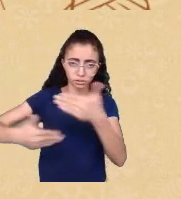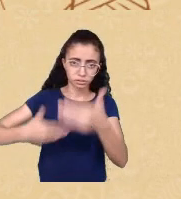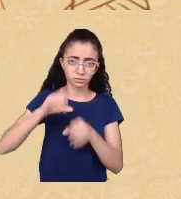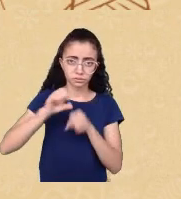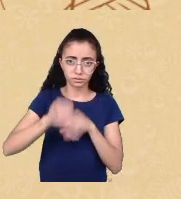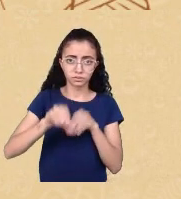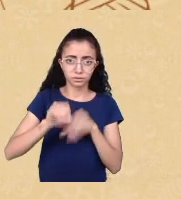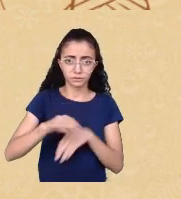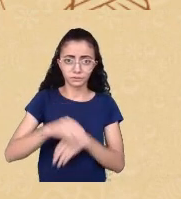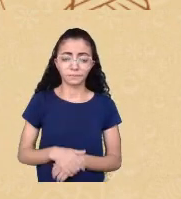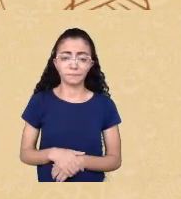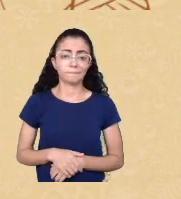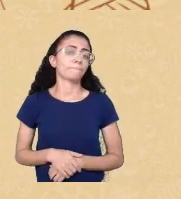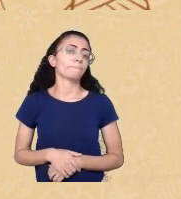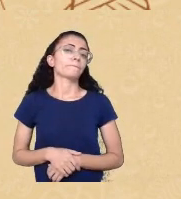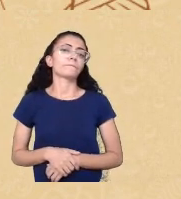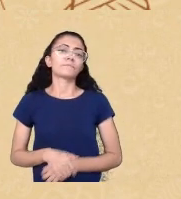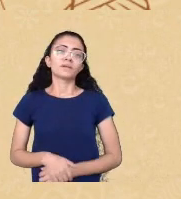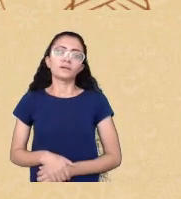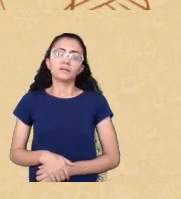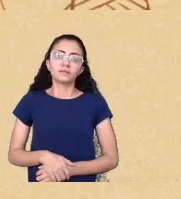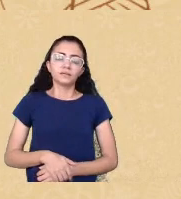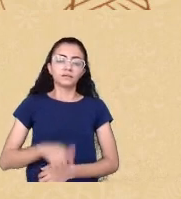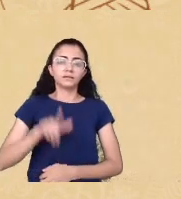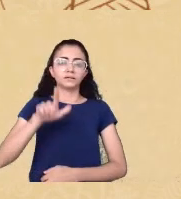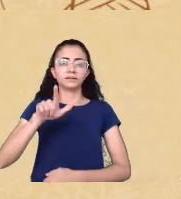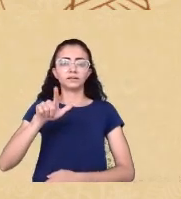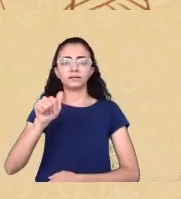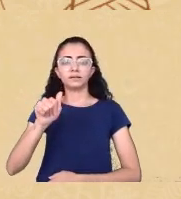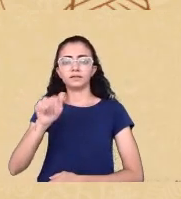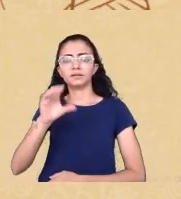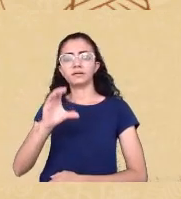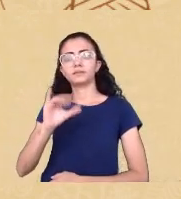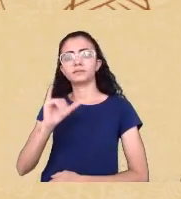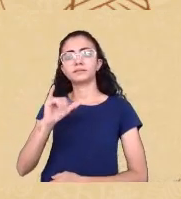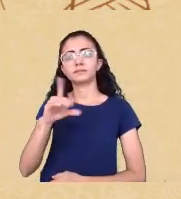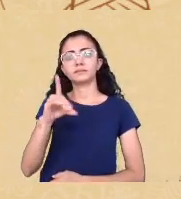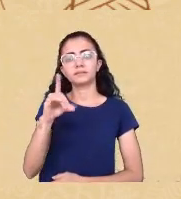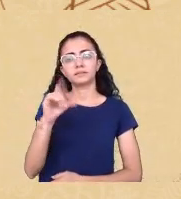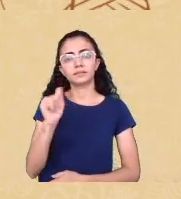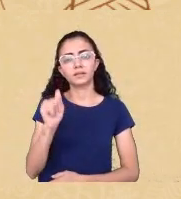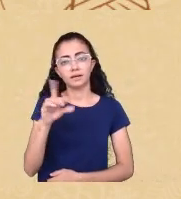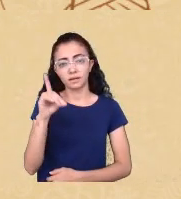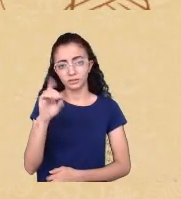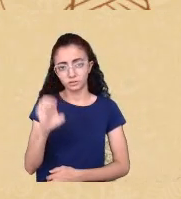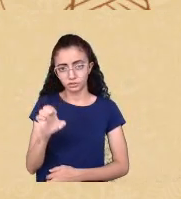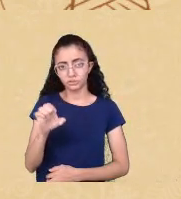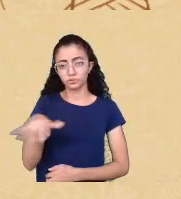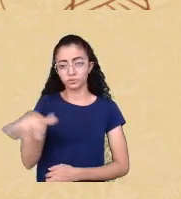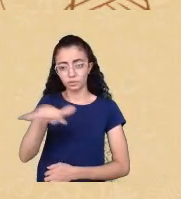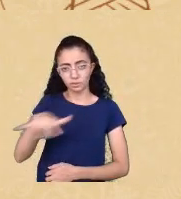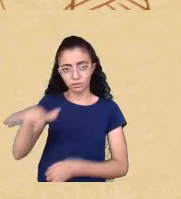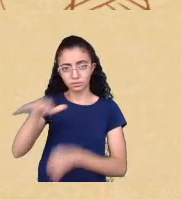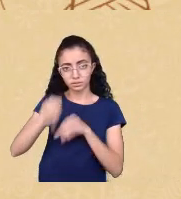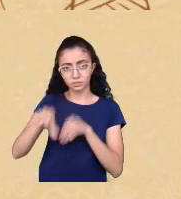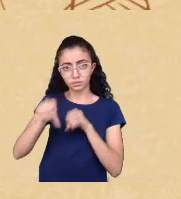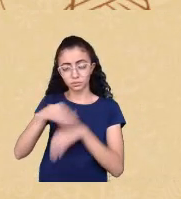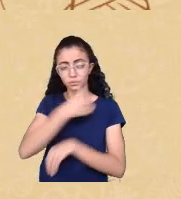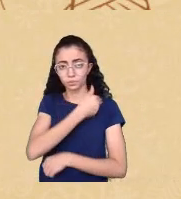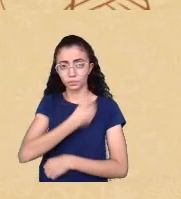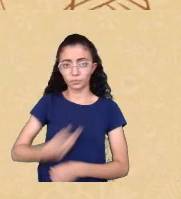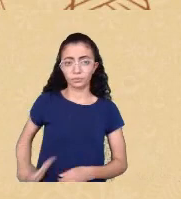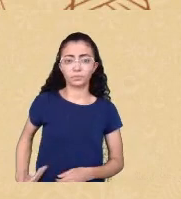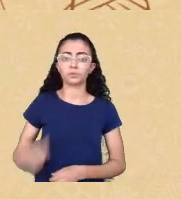laicidade da educação pública e aí eu falo além da pesquisadora da área de